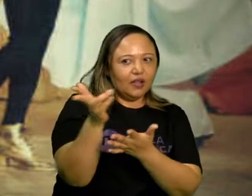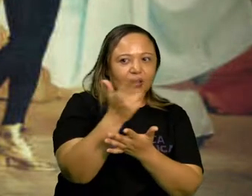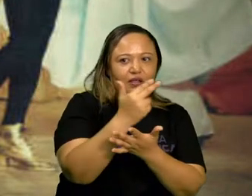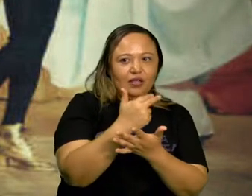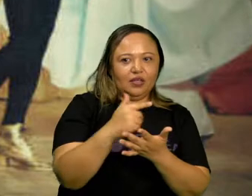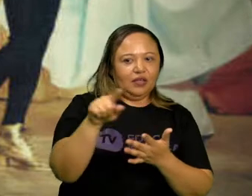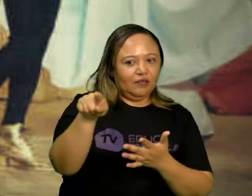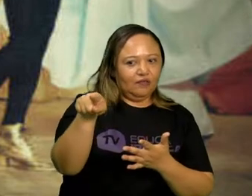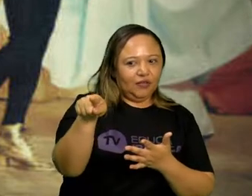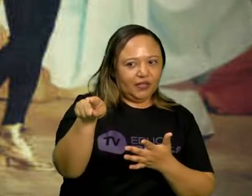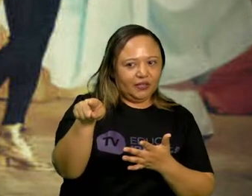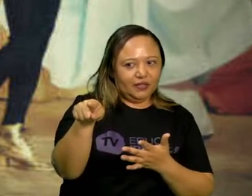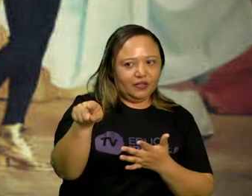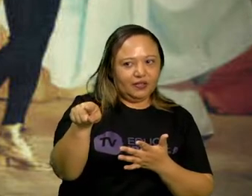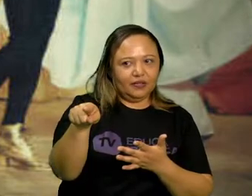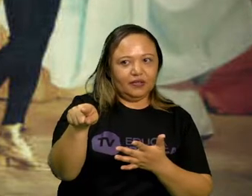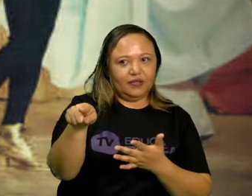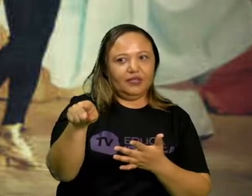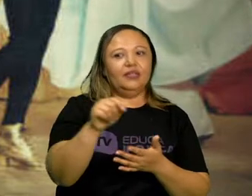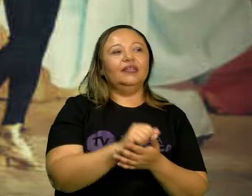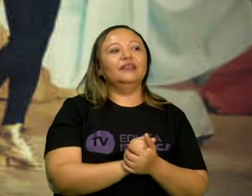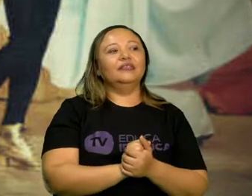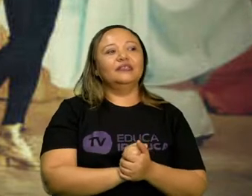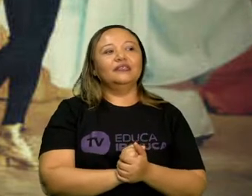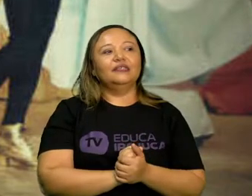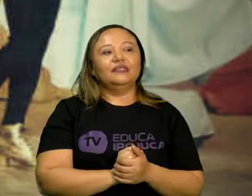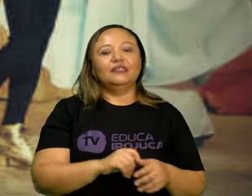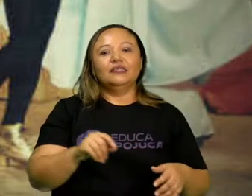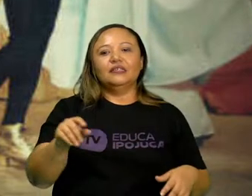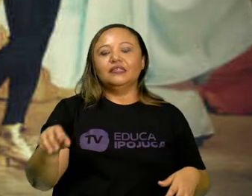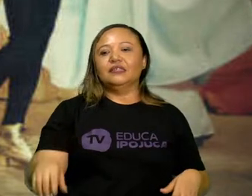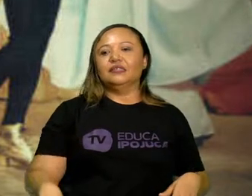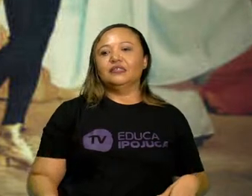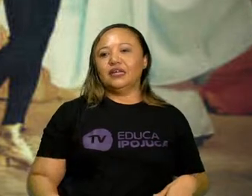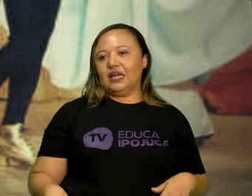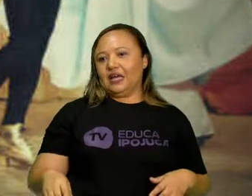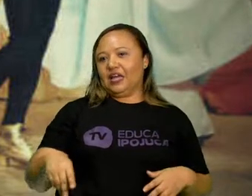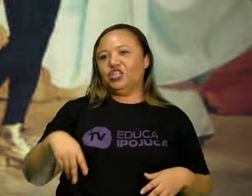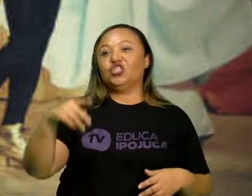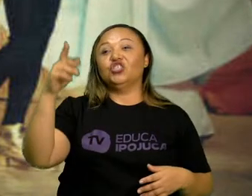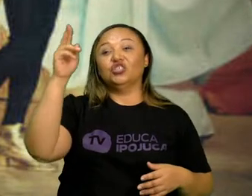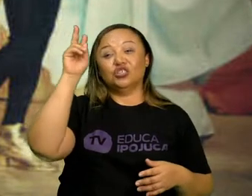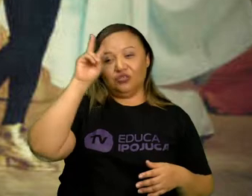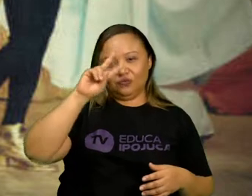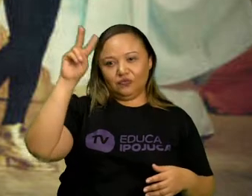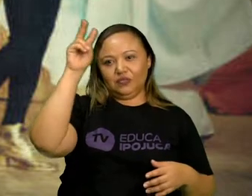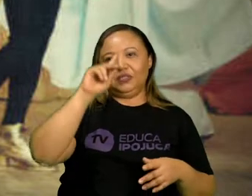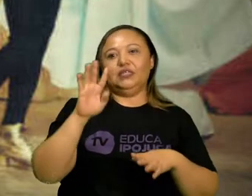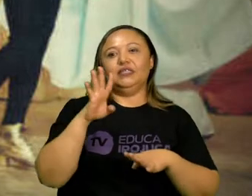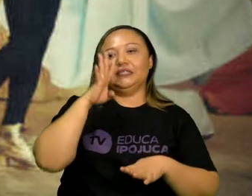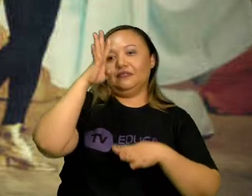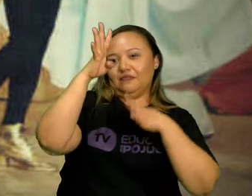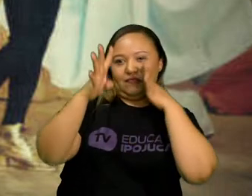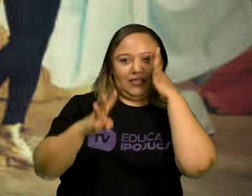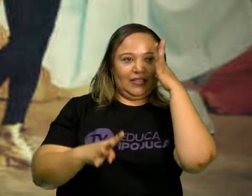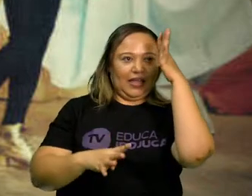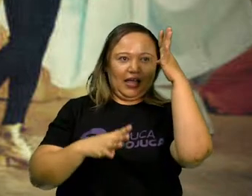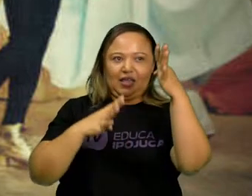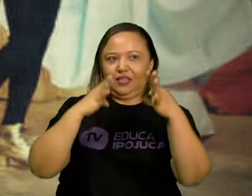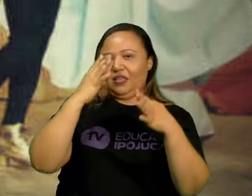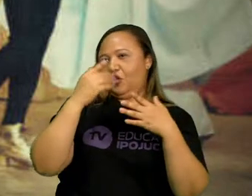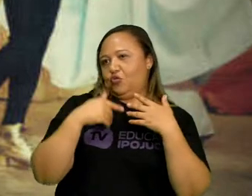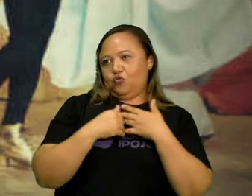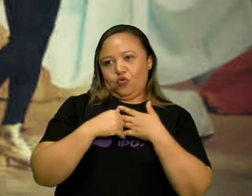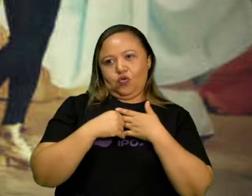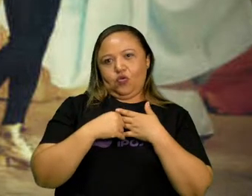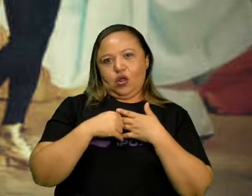passardinha da gente, a trupe do barulho, com, por exemplo, Cinderela, a história que a sua mãe não contou. Na farsa tudo é exagerado.